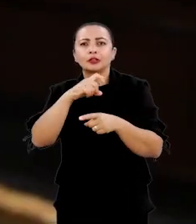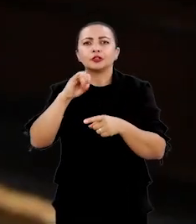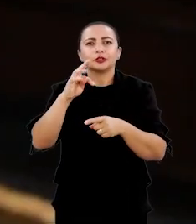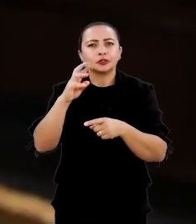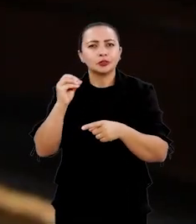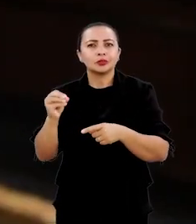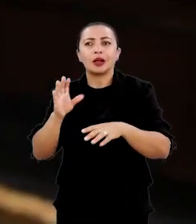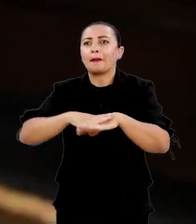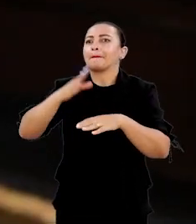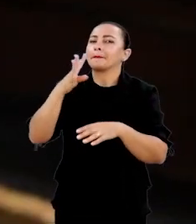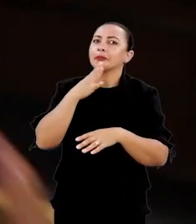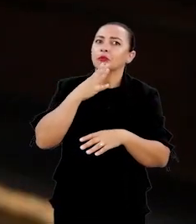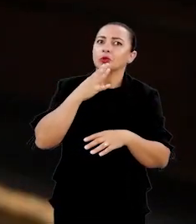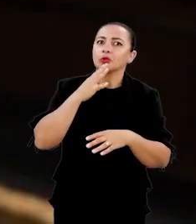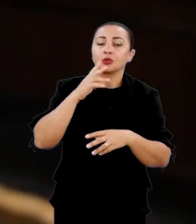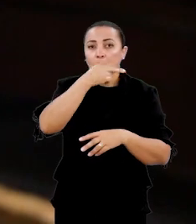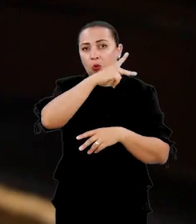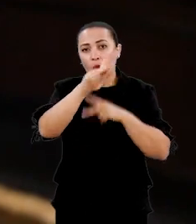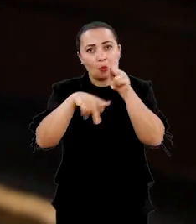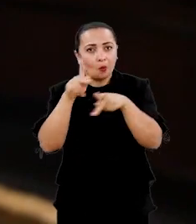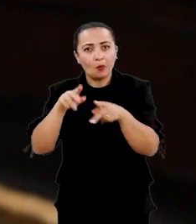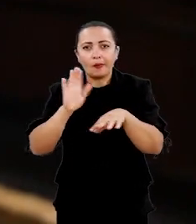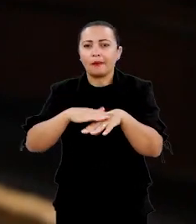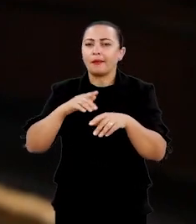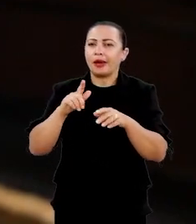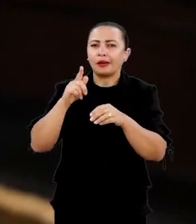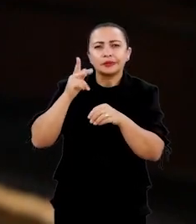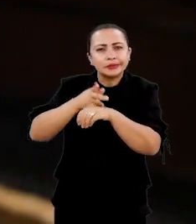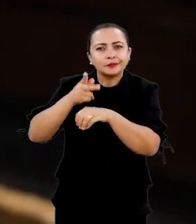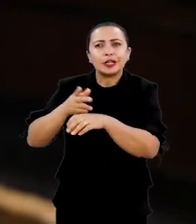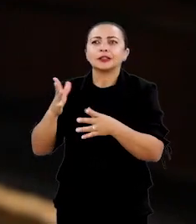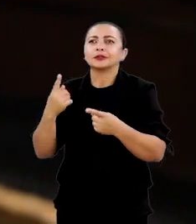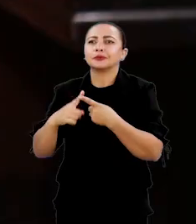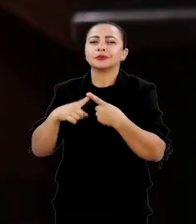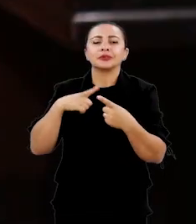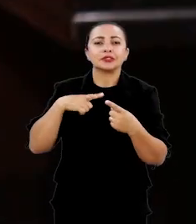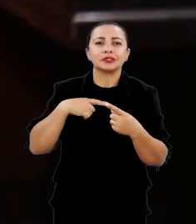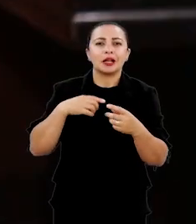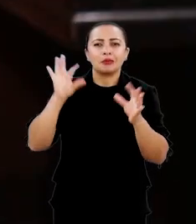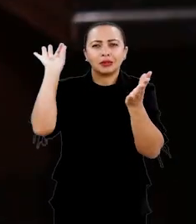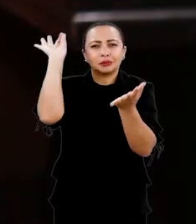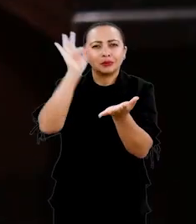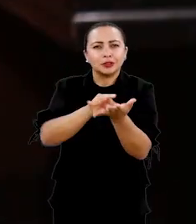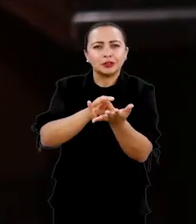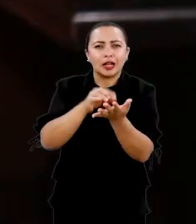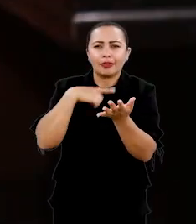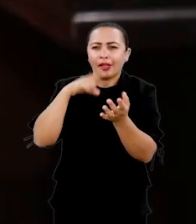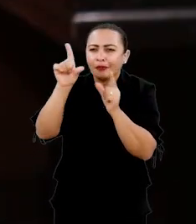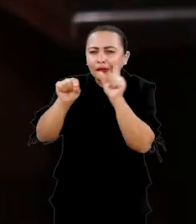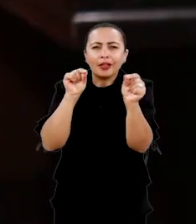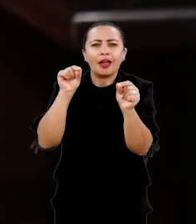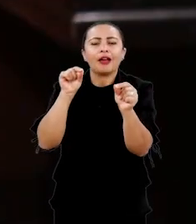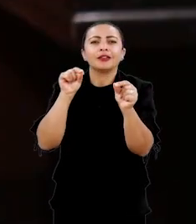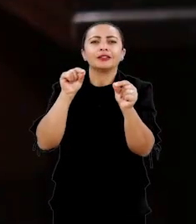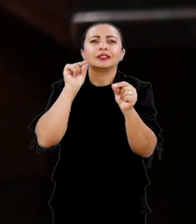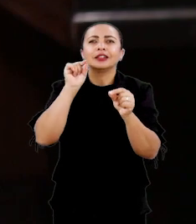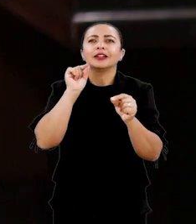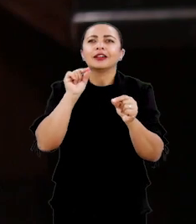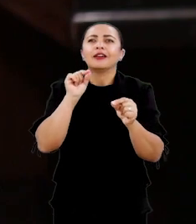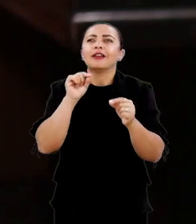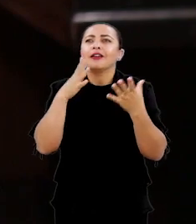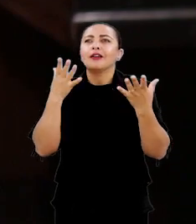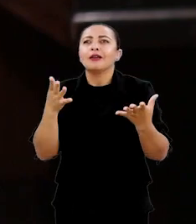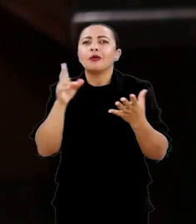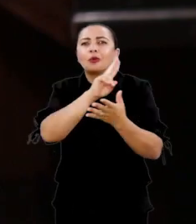é a mais conhecida porque é a mais gravada e porque tem uma especificidade tem um detalhe com ela